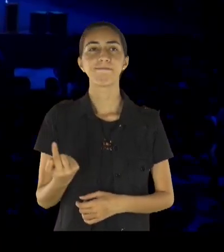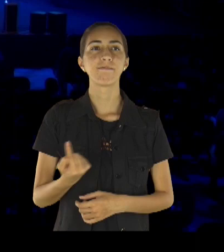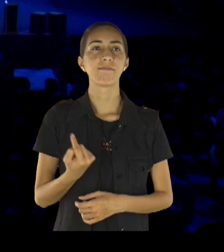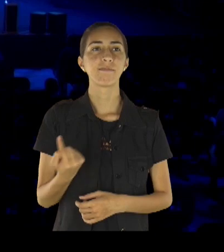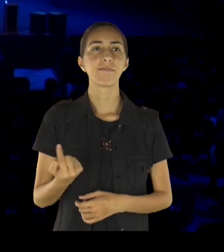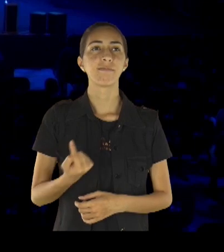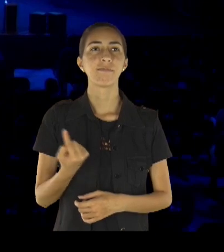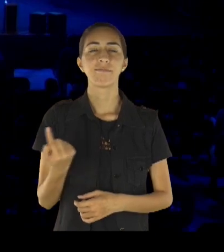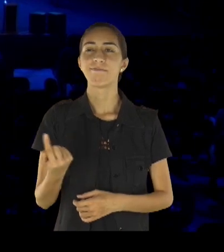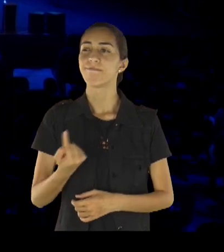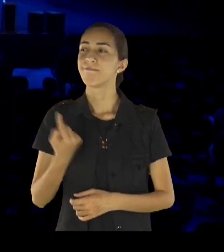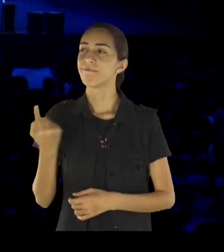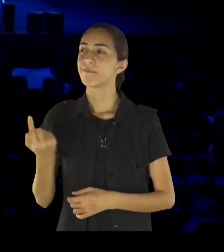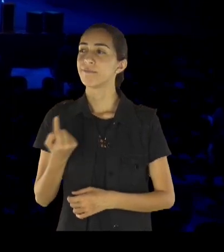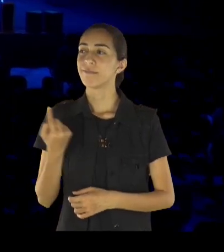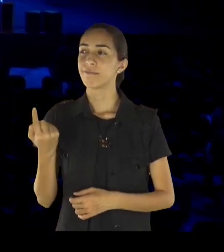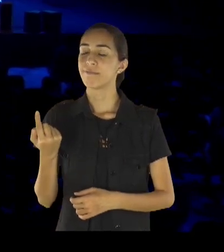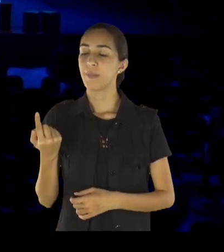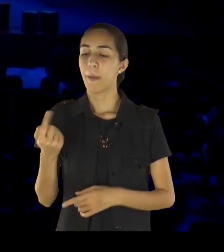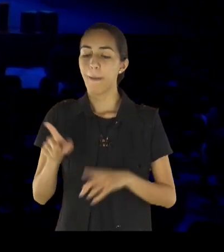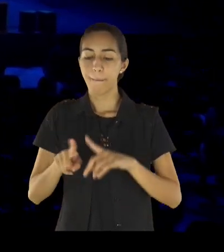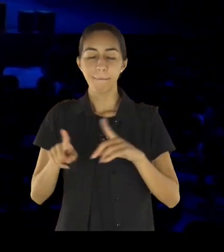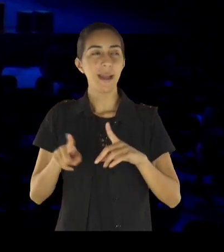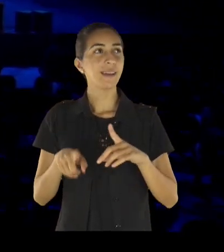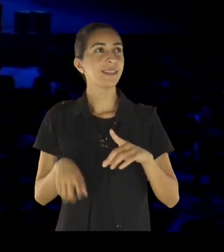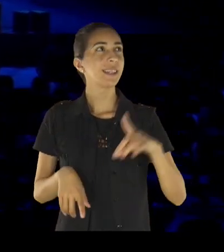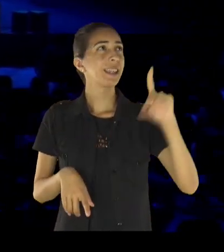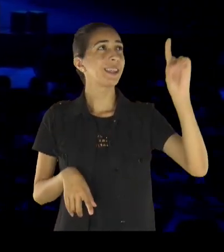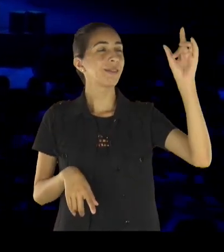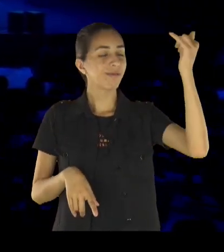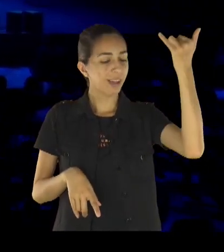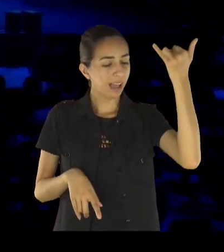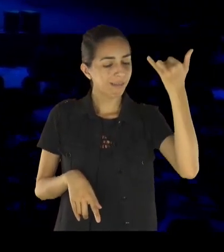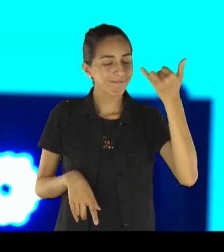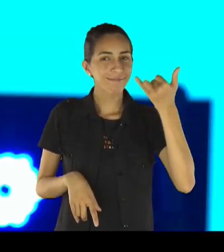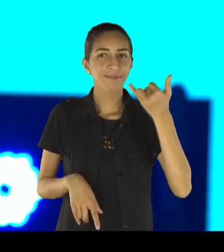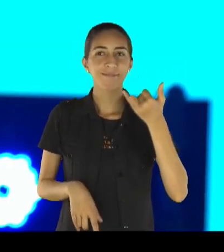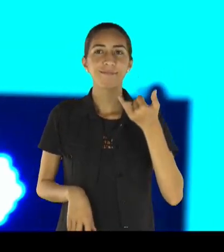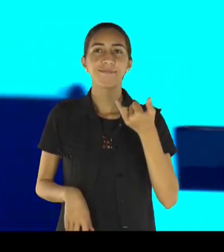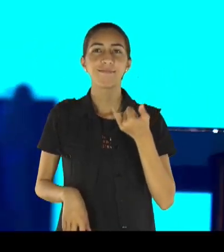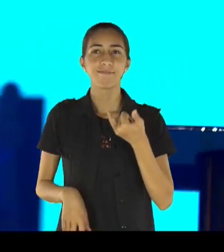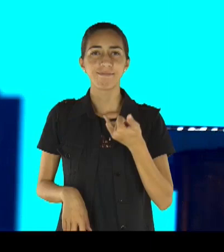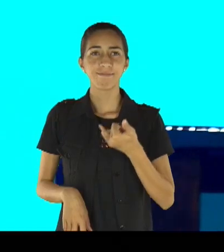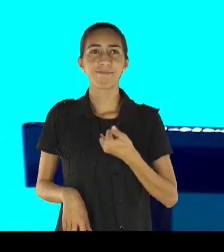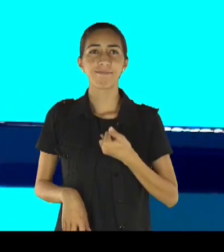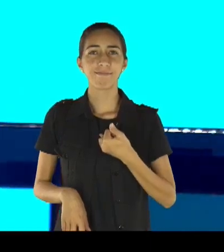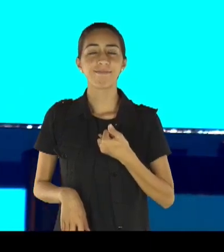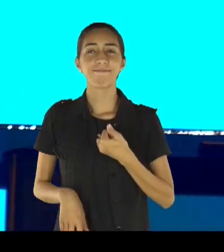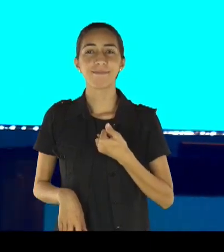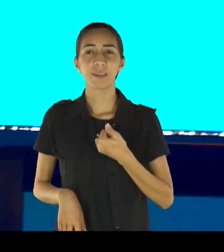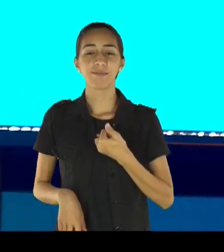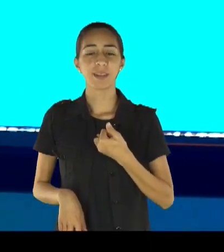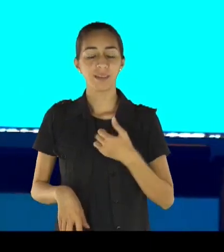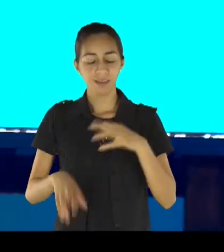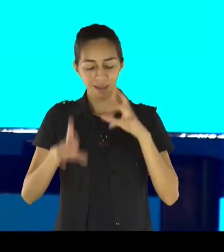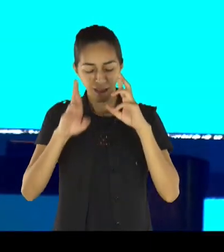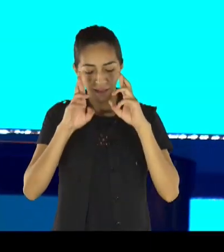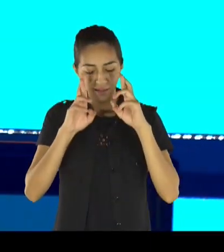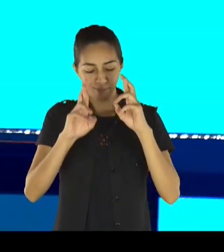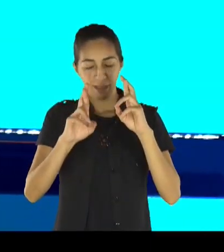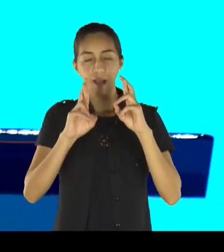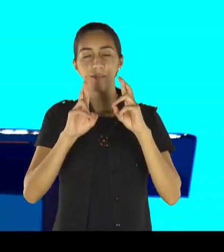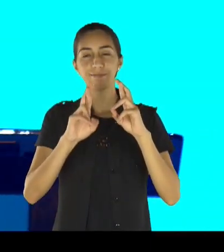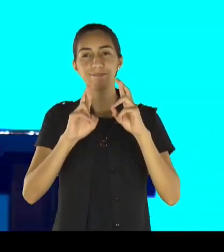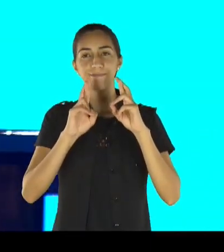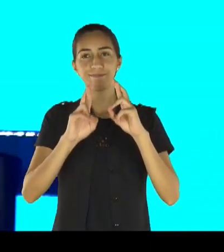Aí que vem a palavra de Deus, que nos abençoa, e diz para nós, espera, espera